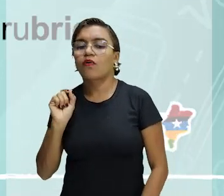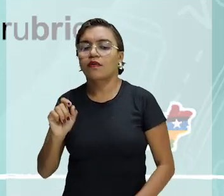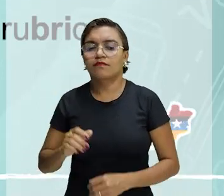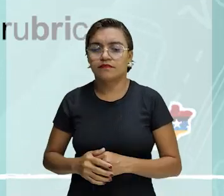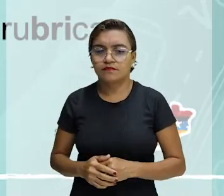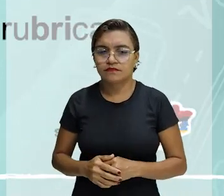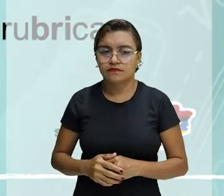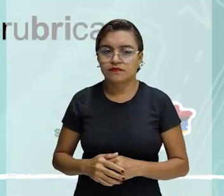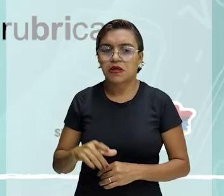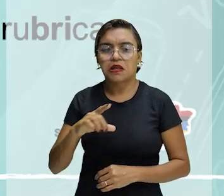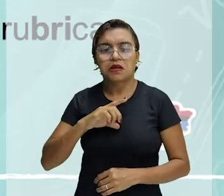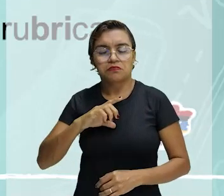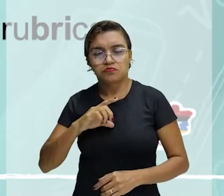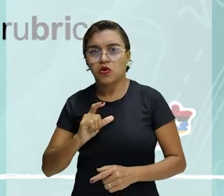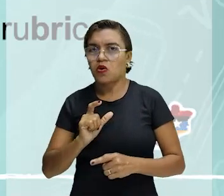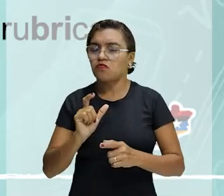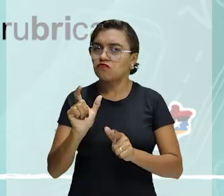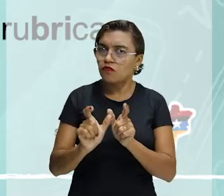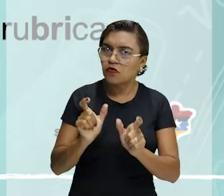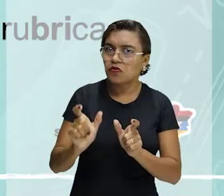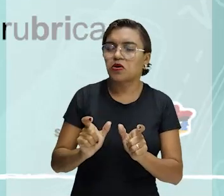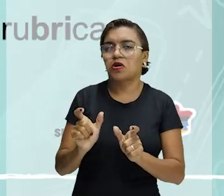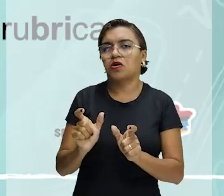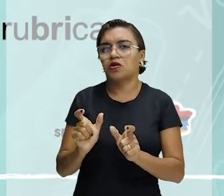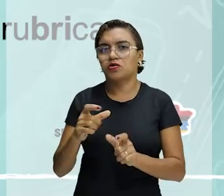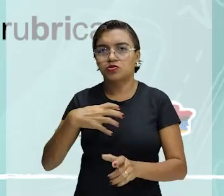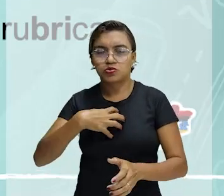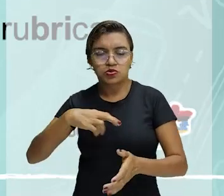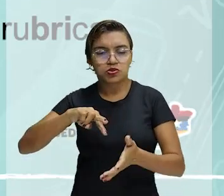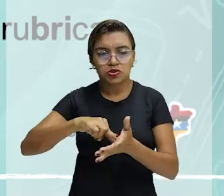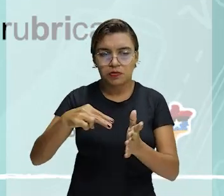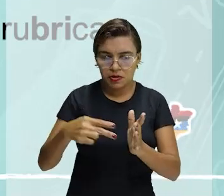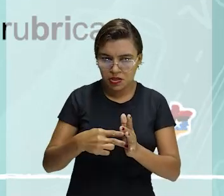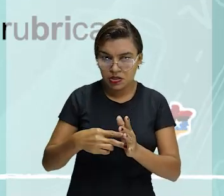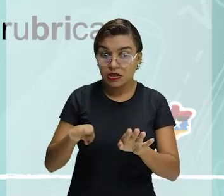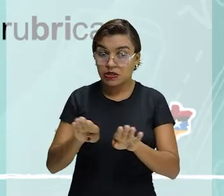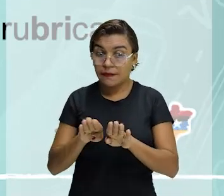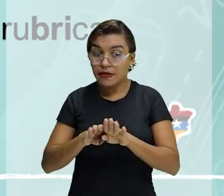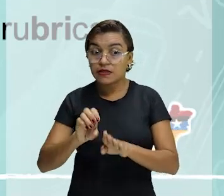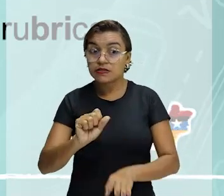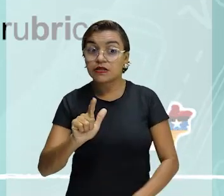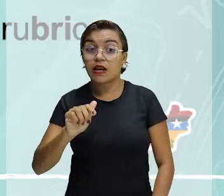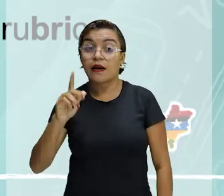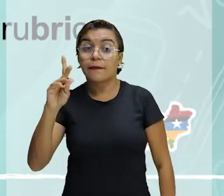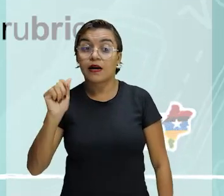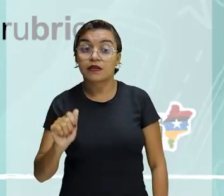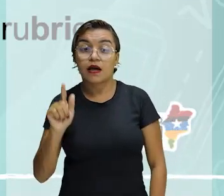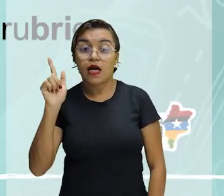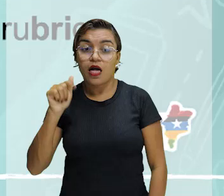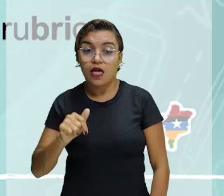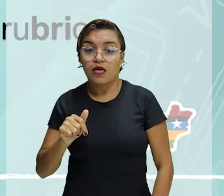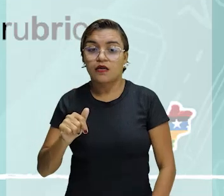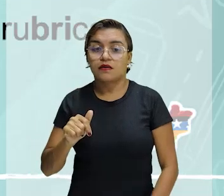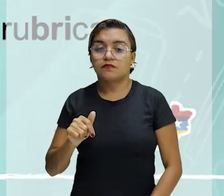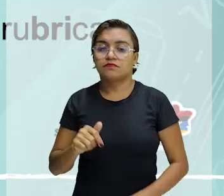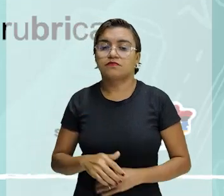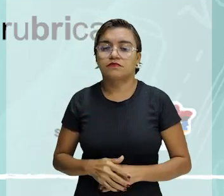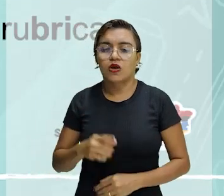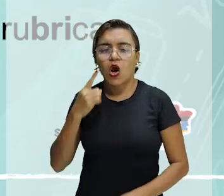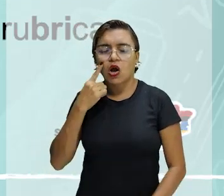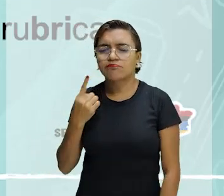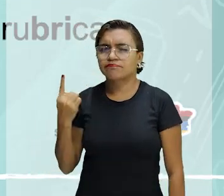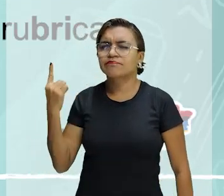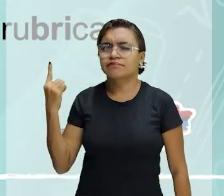morfológico ou semântico. Silabada. A silabada, denominada de barbarismo prosótico, ou simplesmente